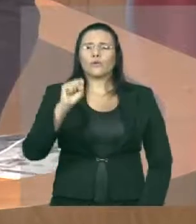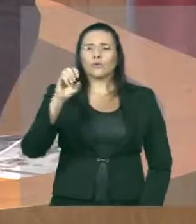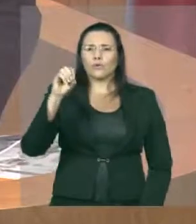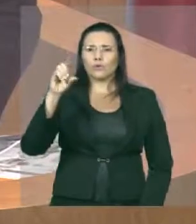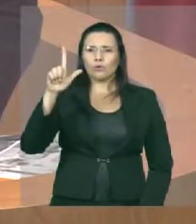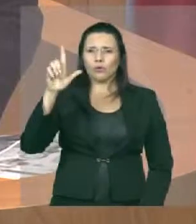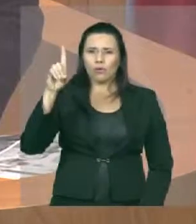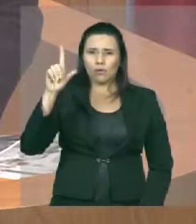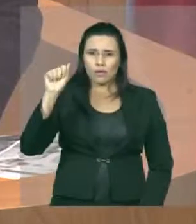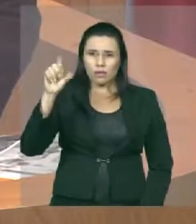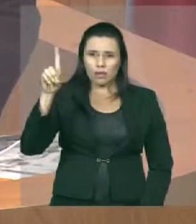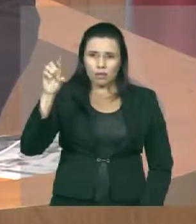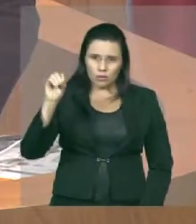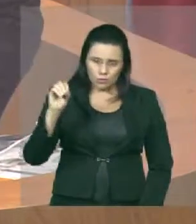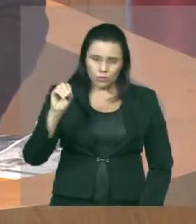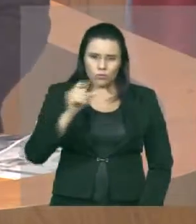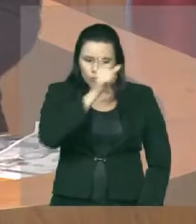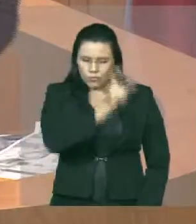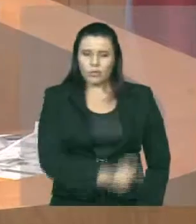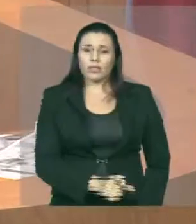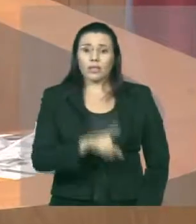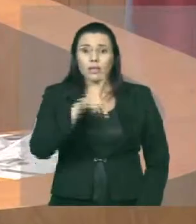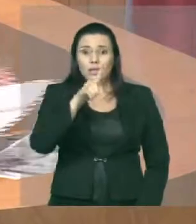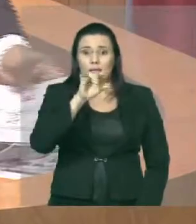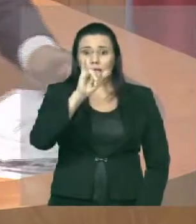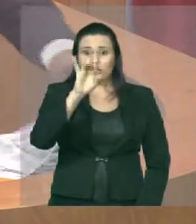destacamento policial, um para onde ele foi transferido.